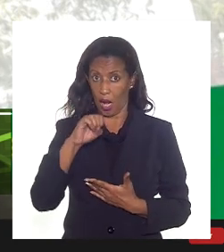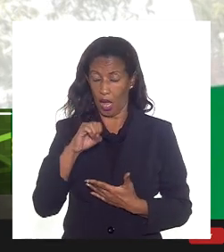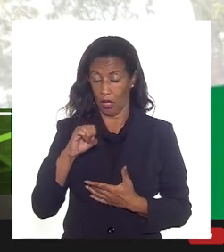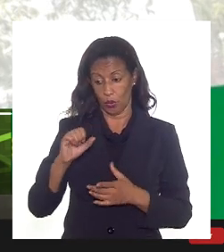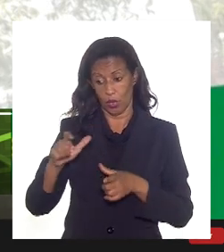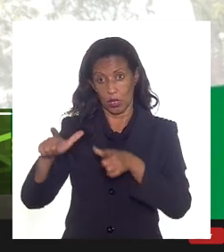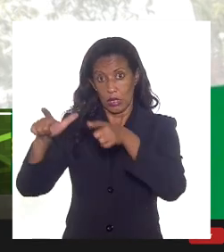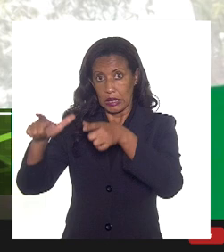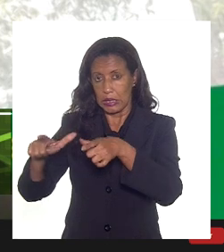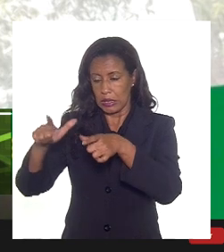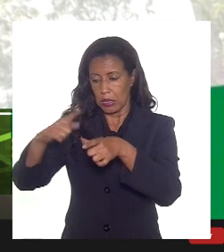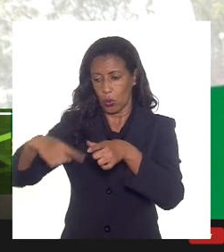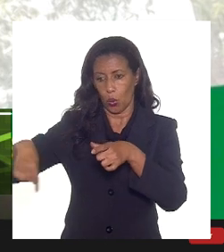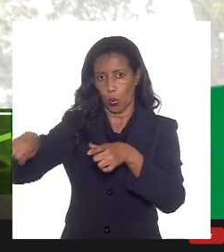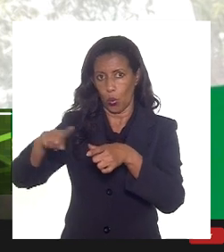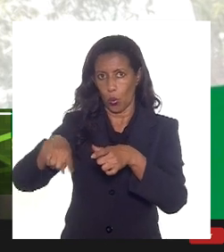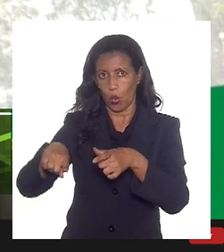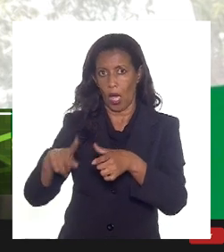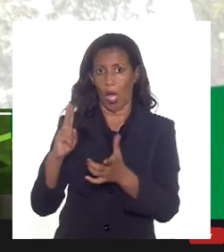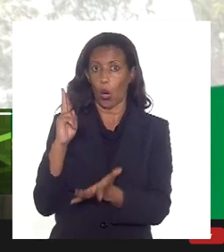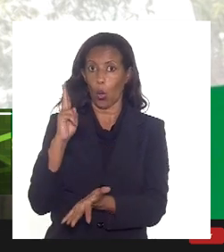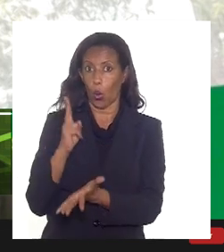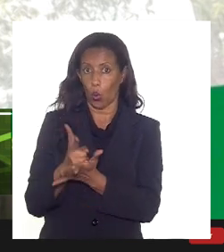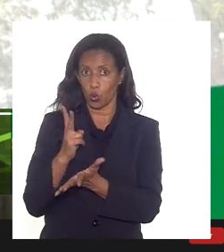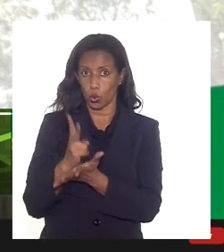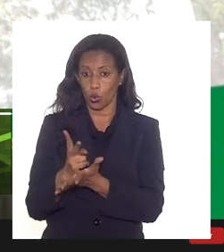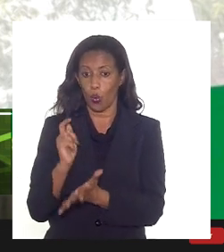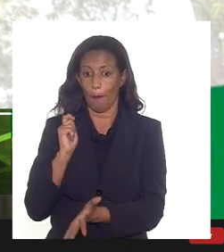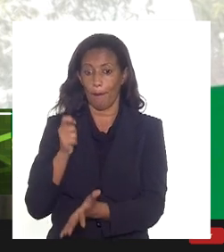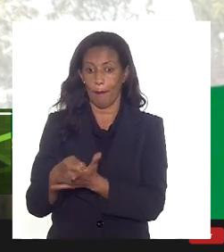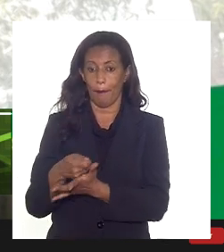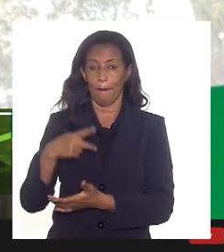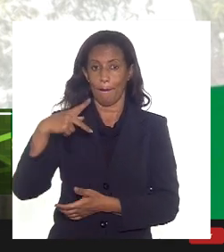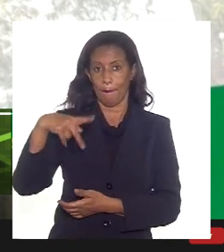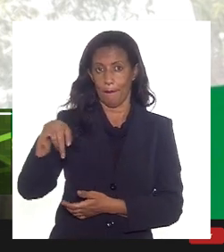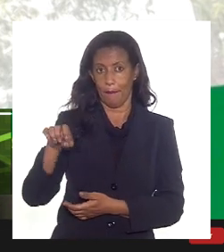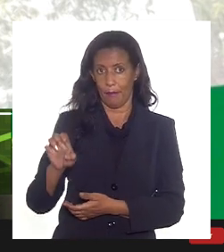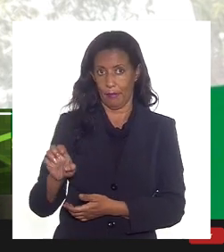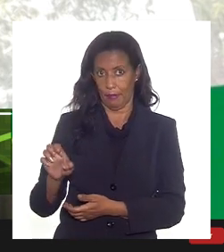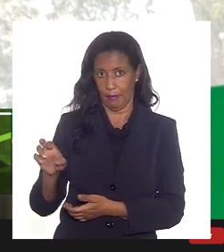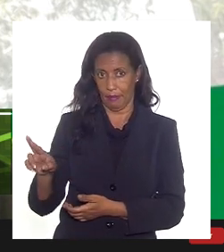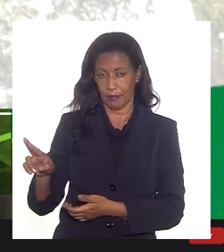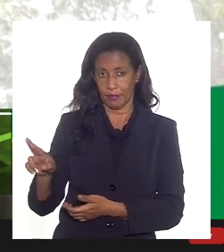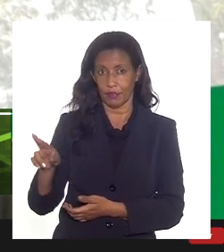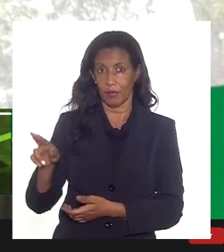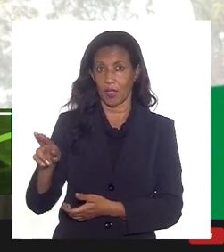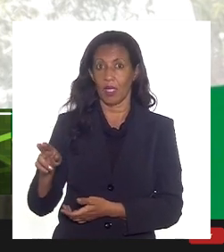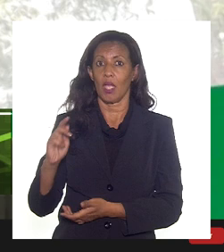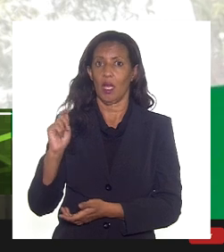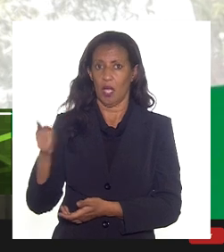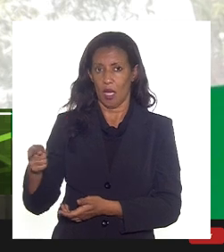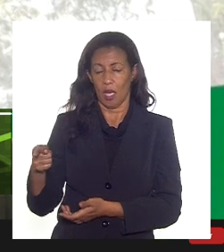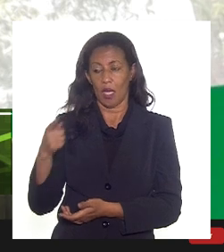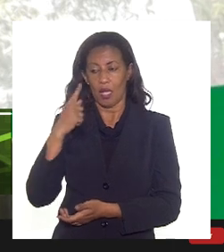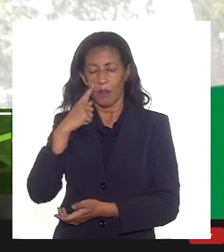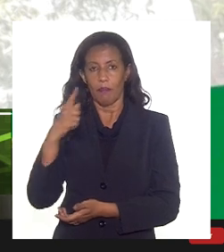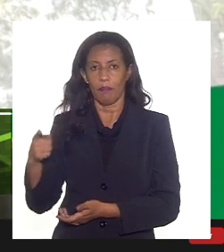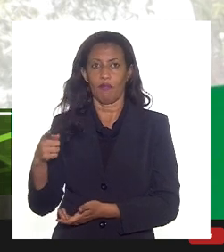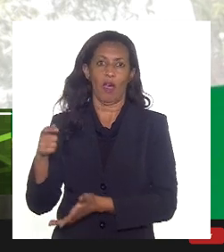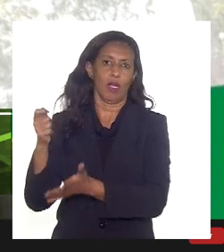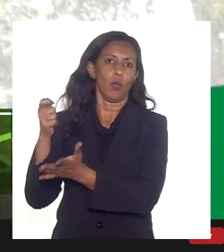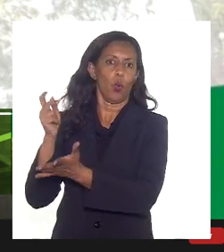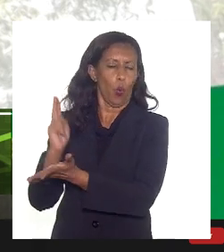novo paga ou continua pagando PE ele vai tomar para si o valor da provisão de abandono aprovada pela ANP